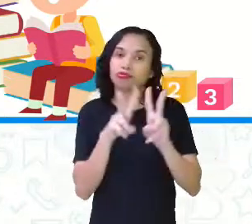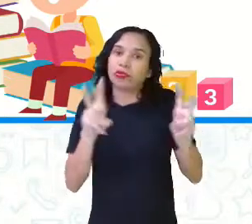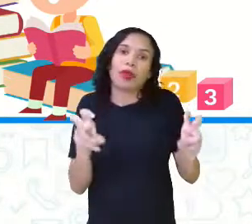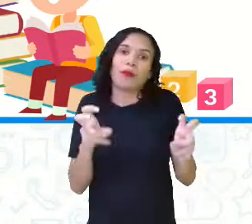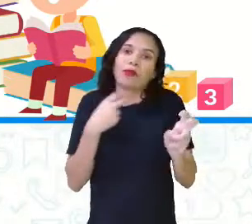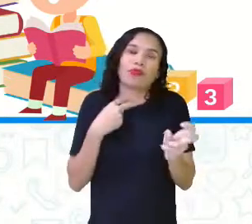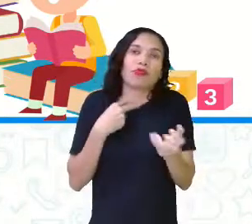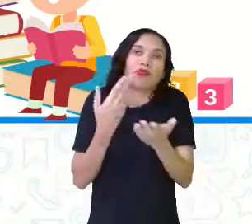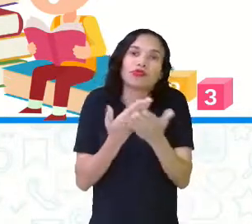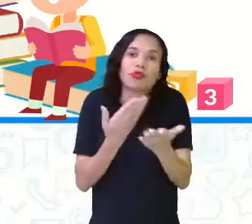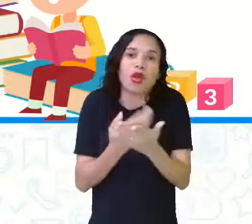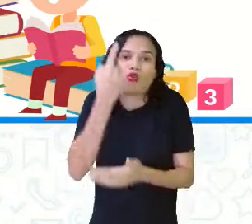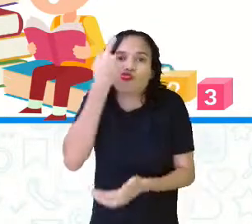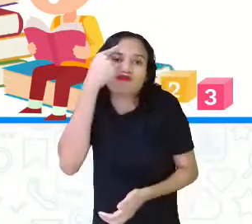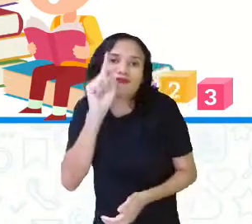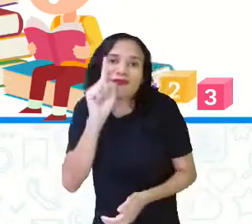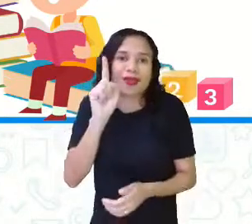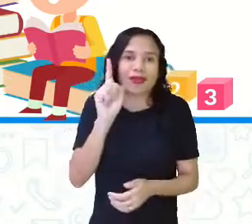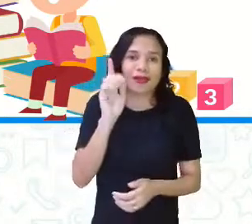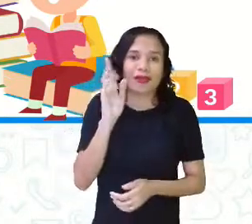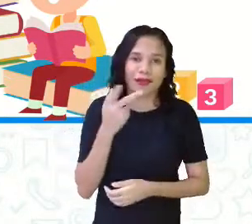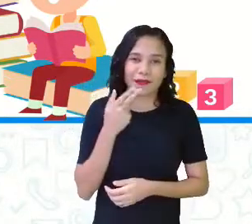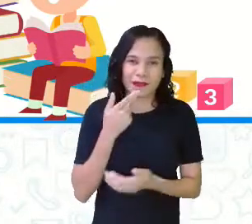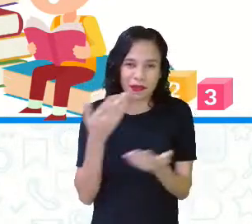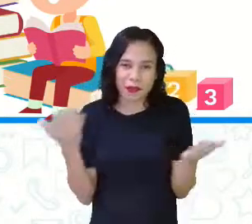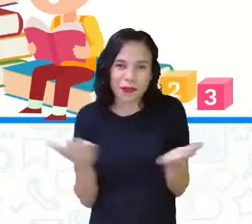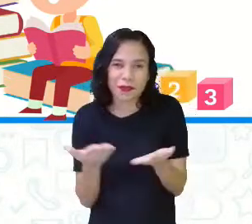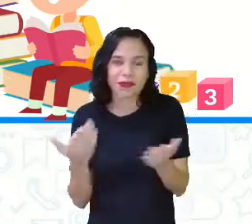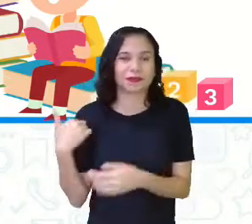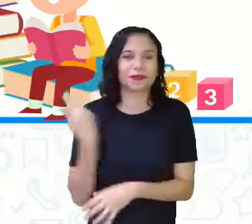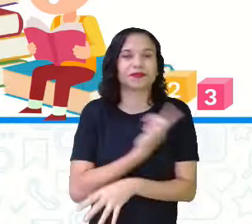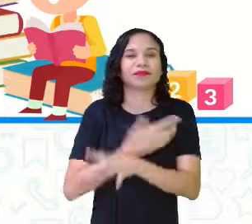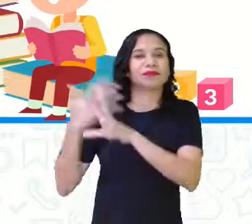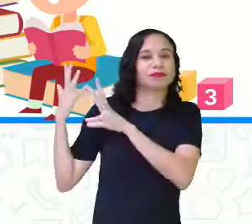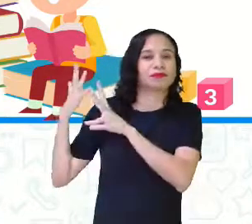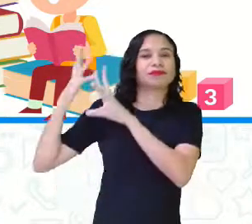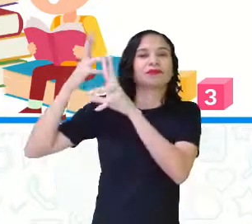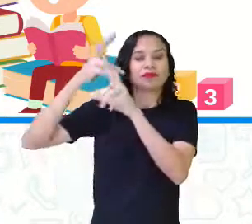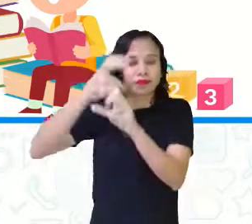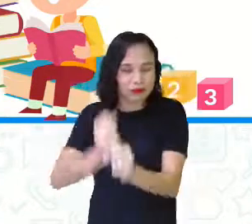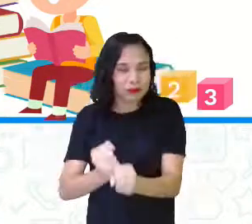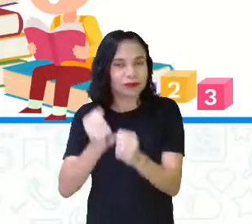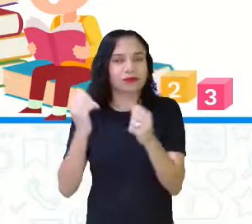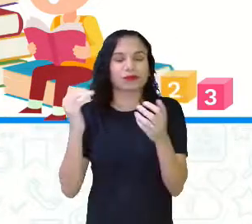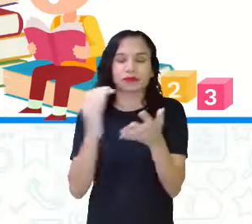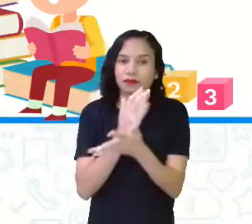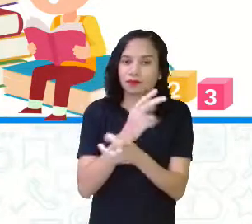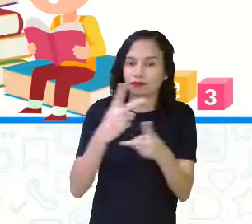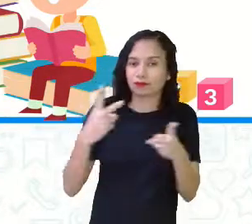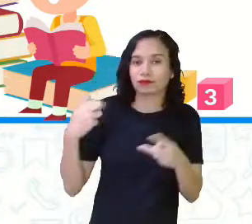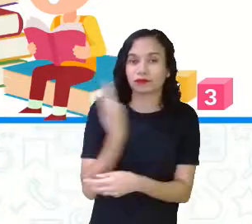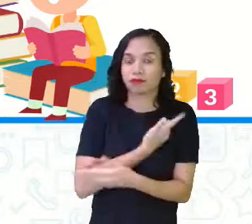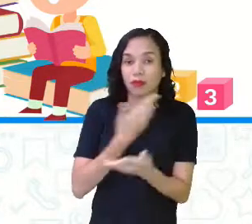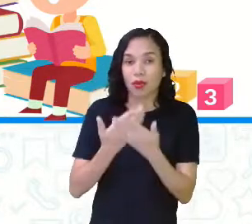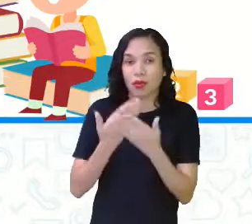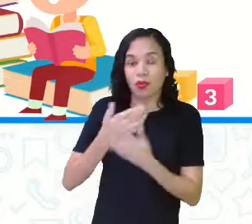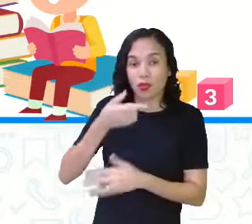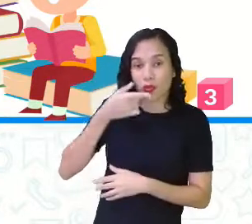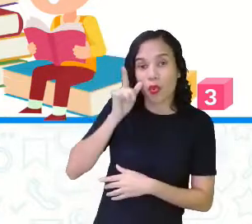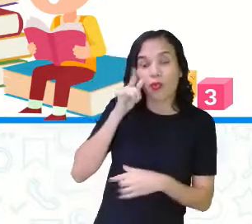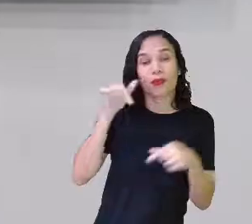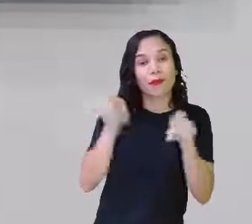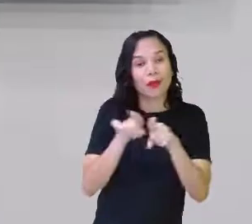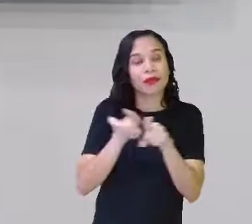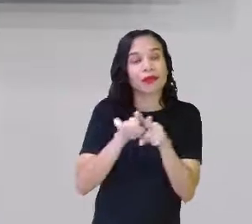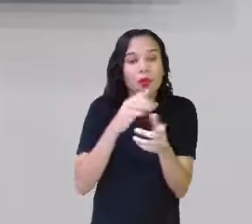gente trabalhar num dia só, porque, como você vai ver hoje, vamos dar aquela revisadinha em alguma coisa que trabalhamos ontem, mas também